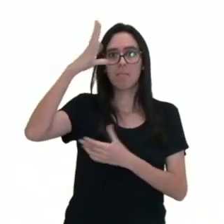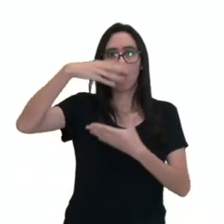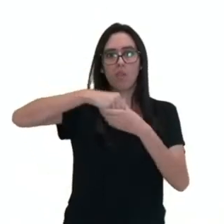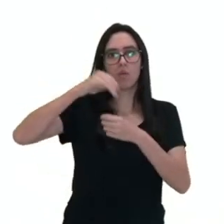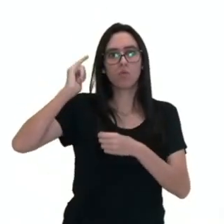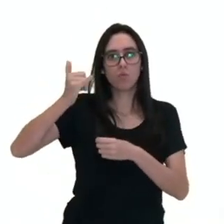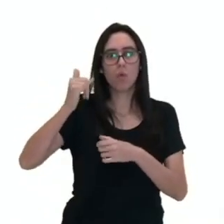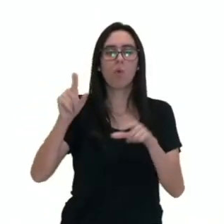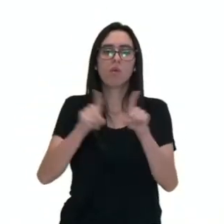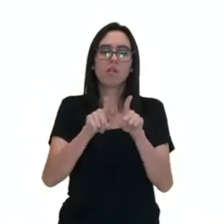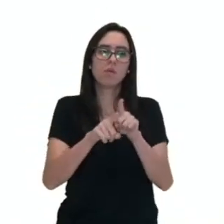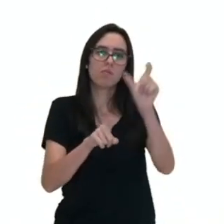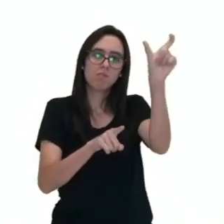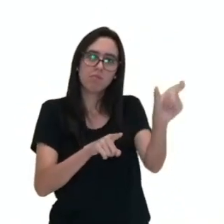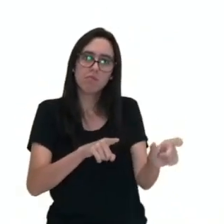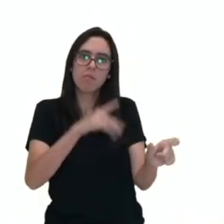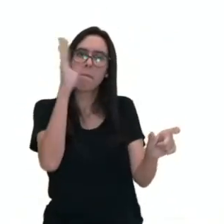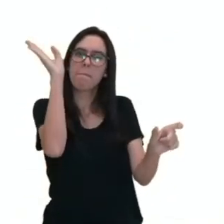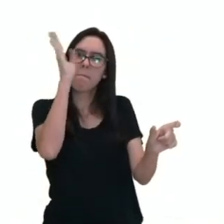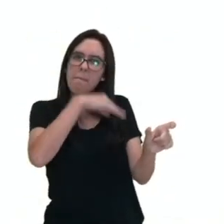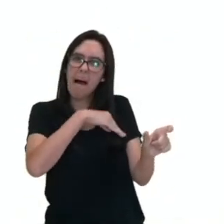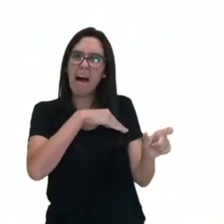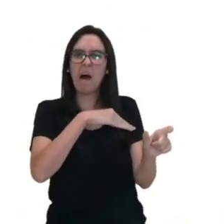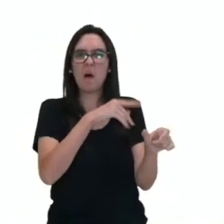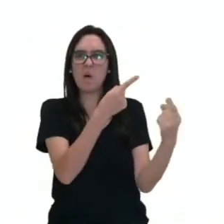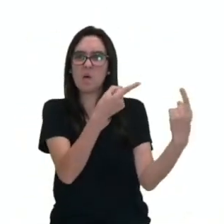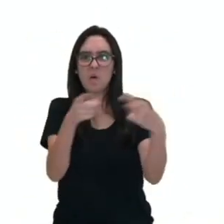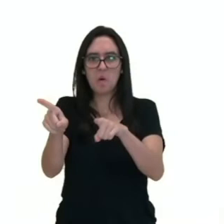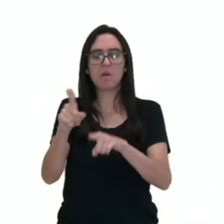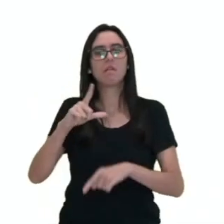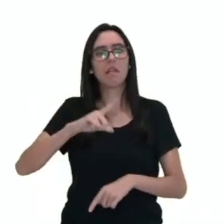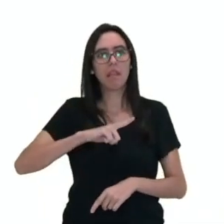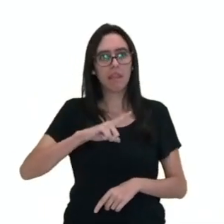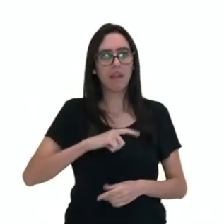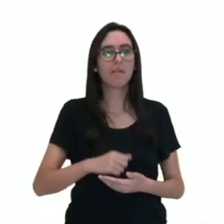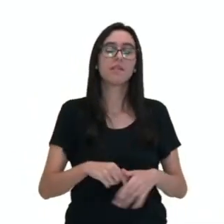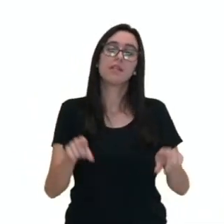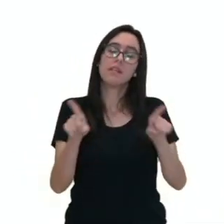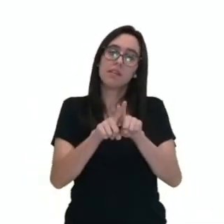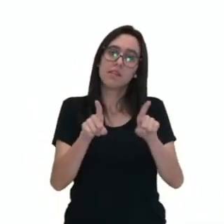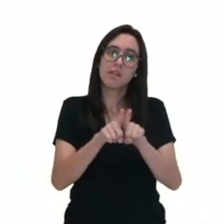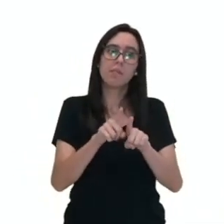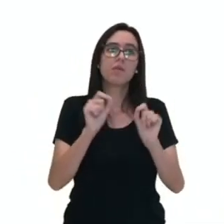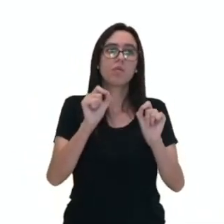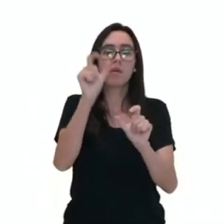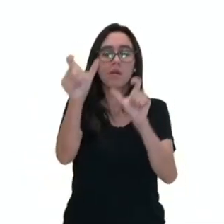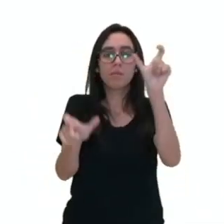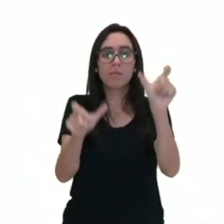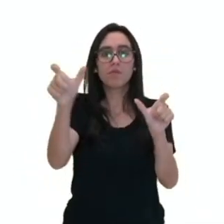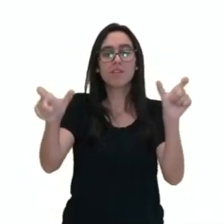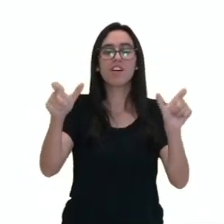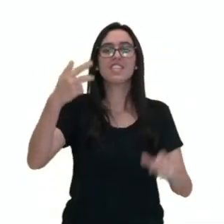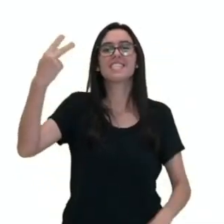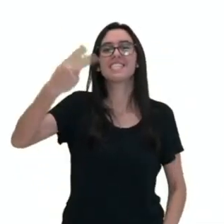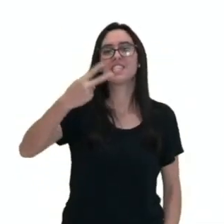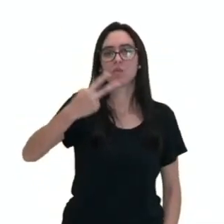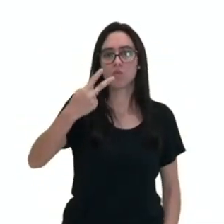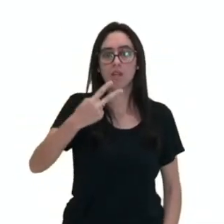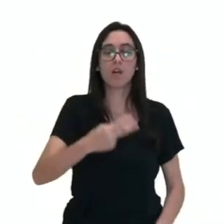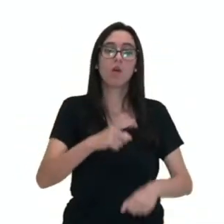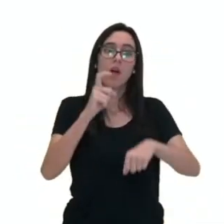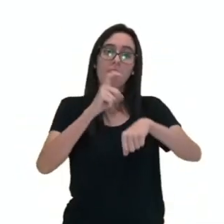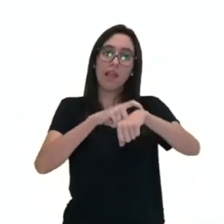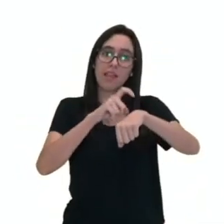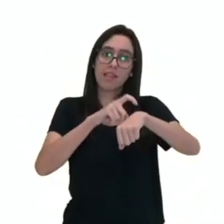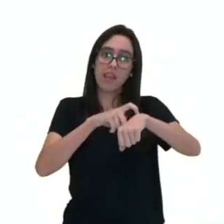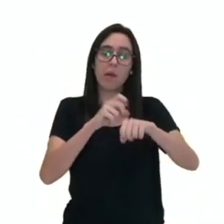contra os interesses do personagem principal, que é o protagonista, né? E podemos ter os personagens secundários. O tempo pode ser